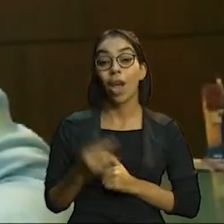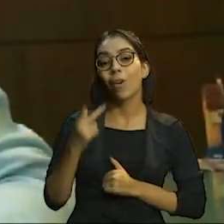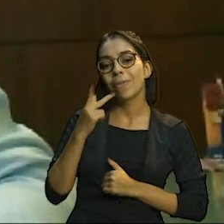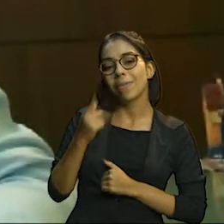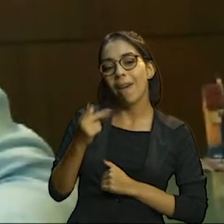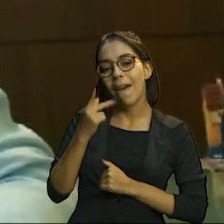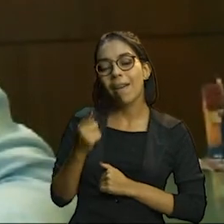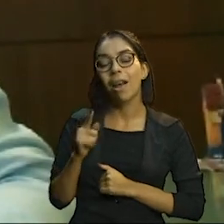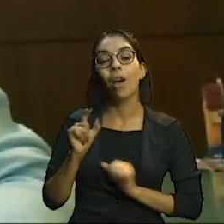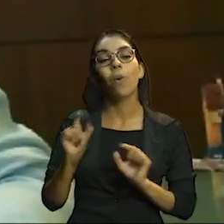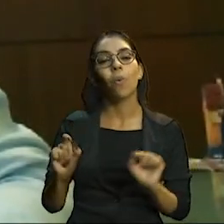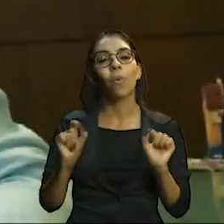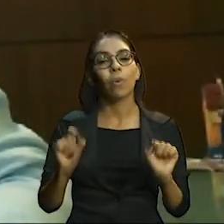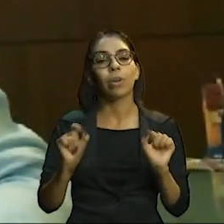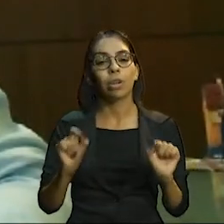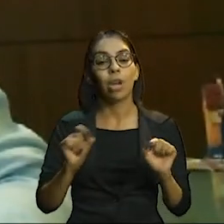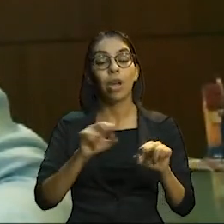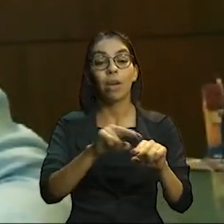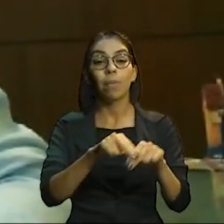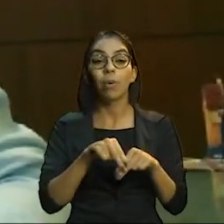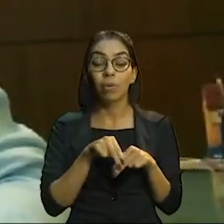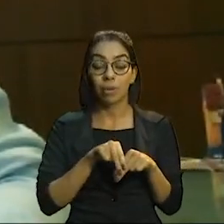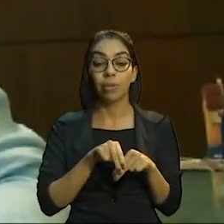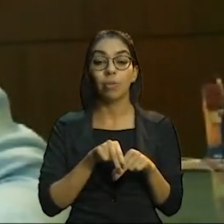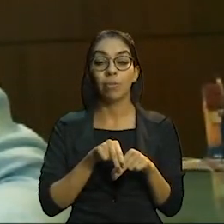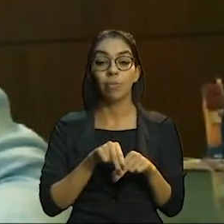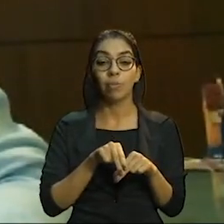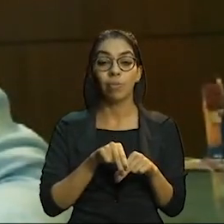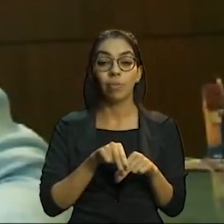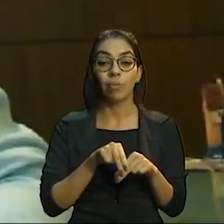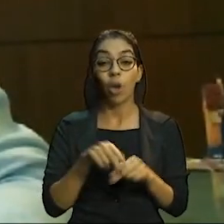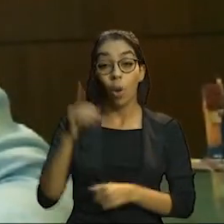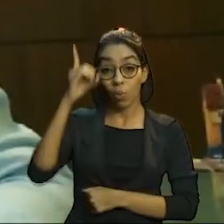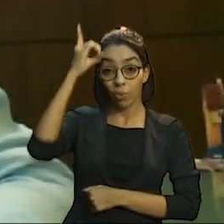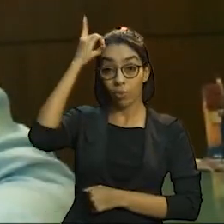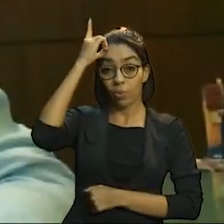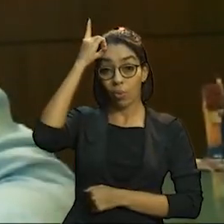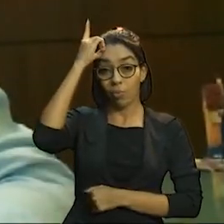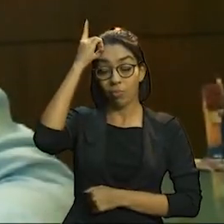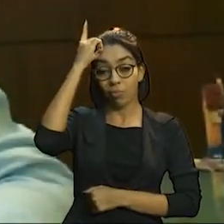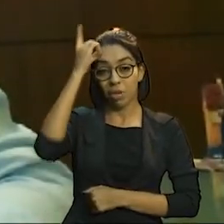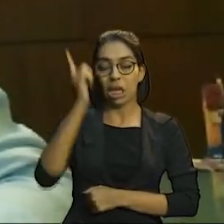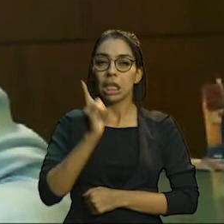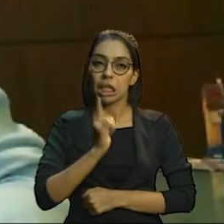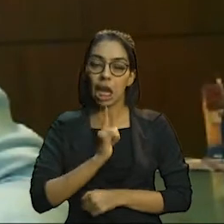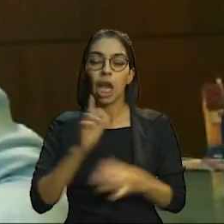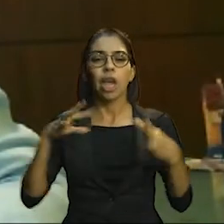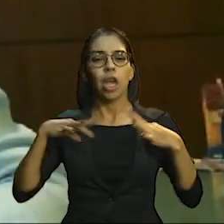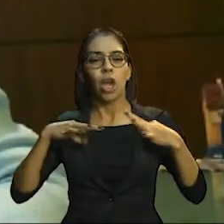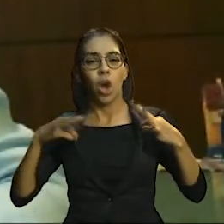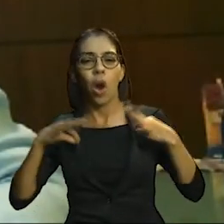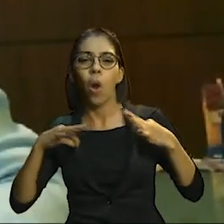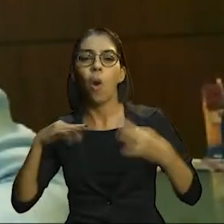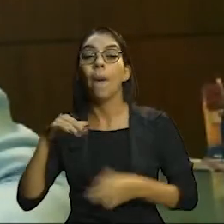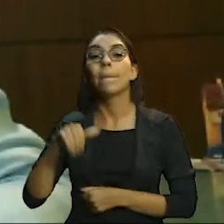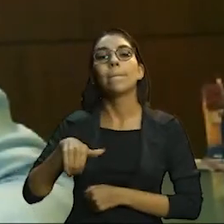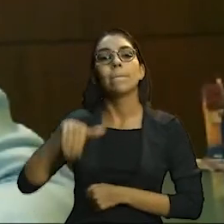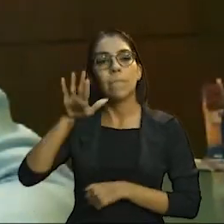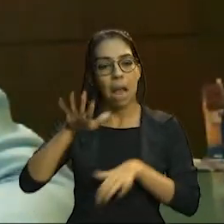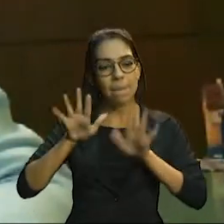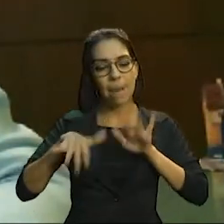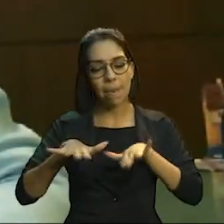também, por conta da vocação do Estado, nessa parte de confecções, sempre foi um polo de